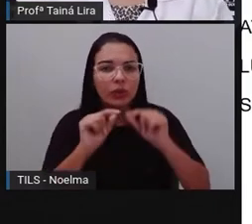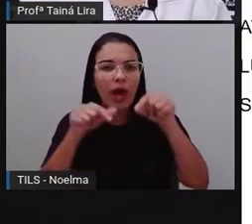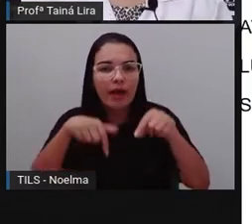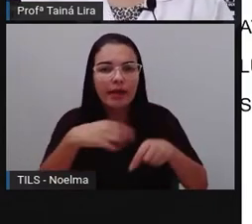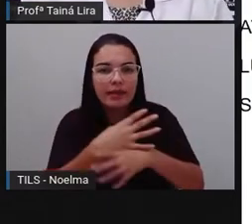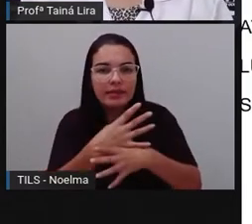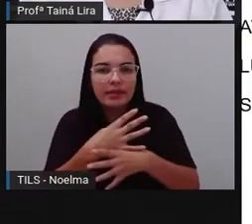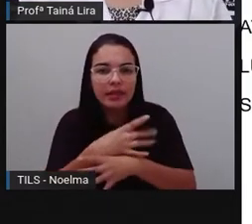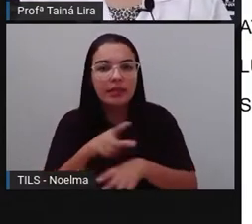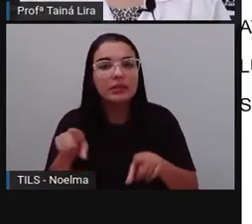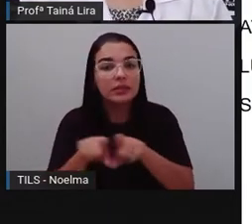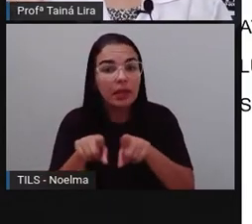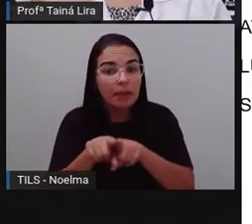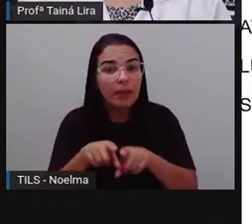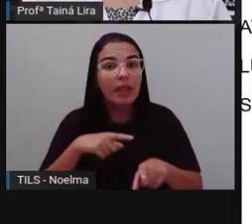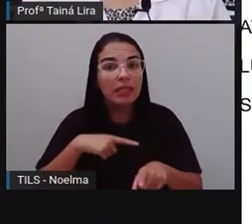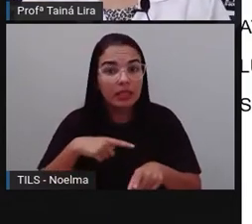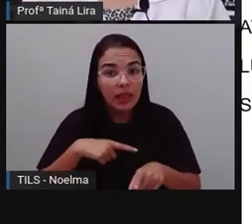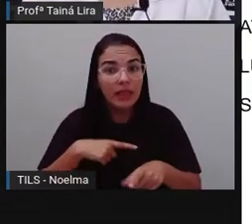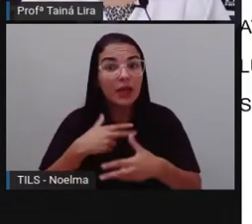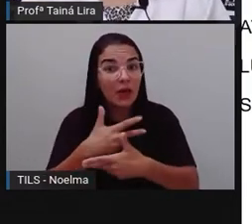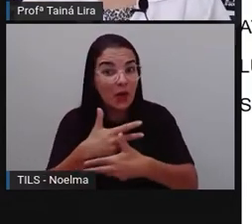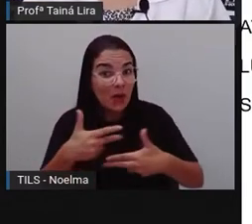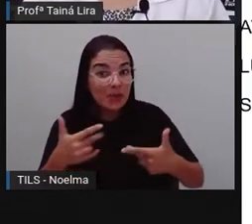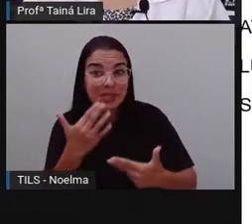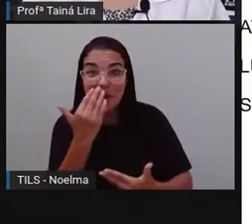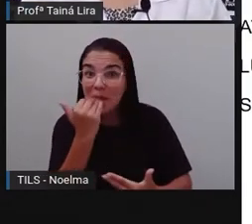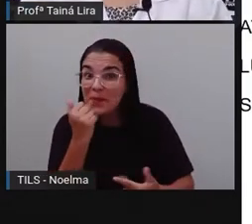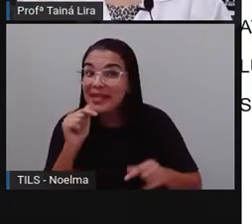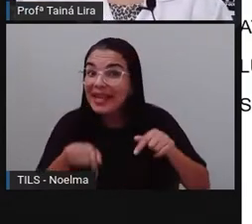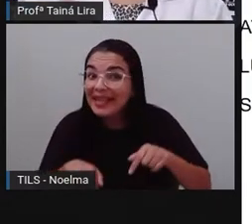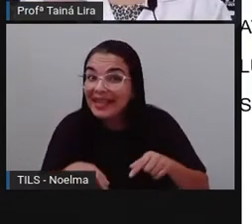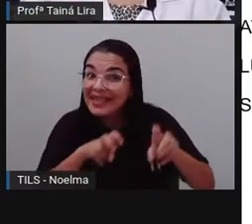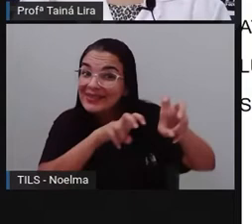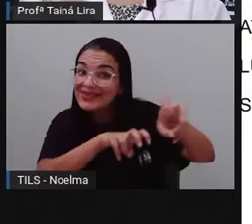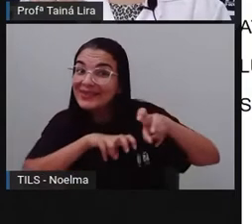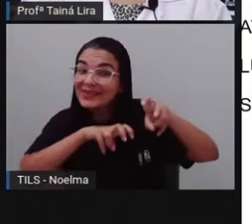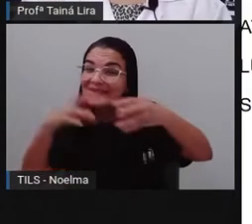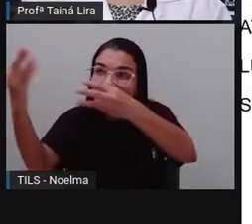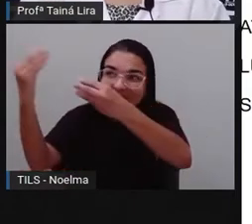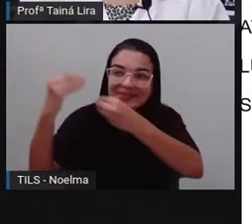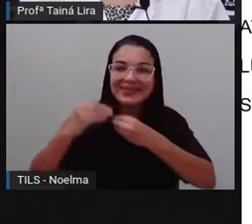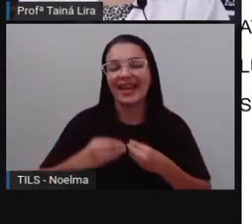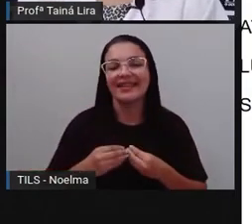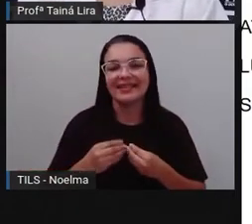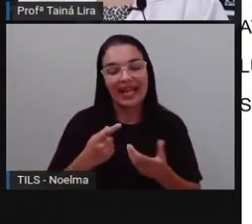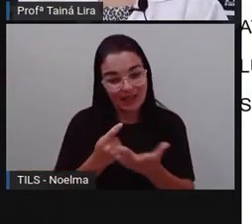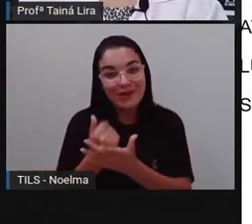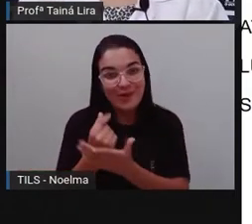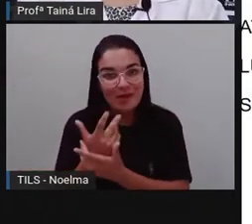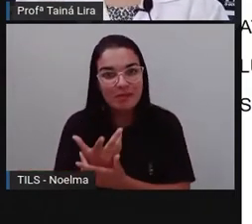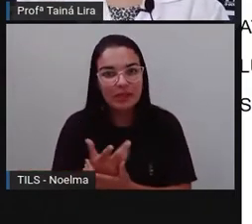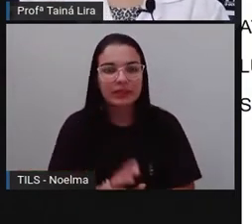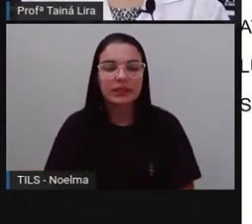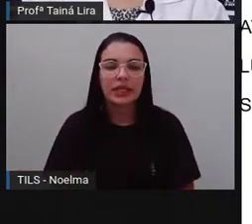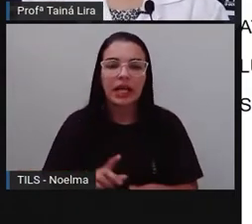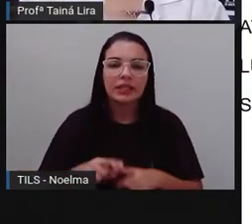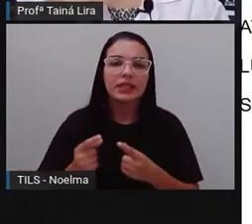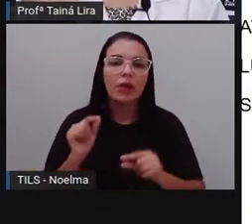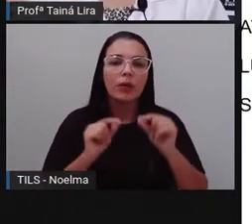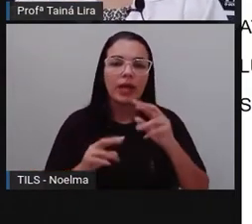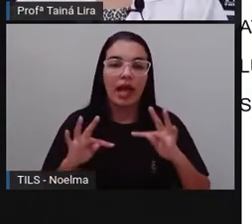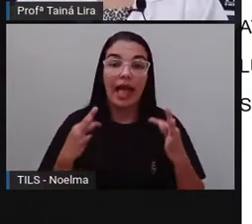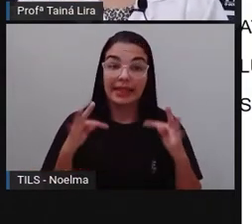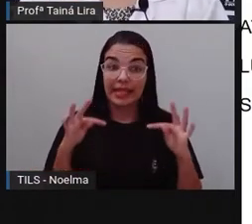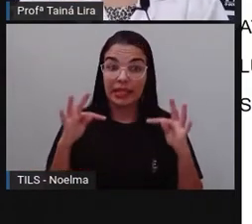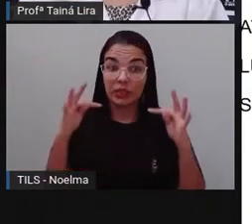consumimos os produtos que vêm do campo, não é verdade? Bom, a tecnologia, né? Ela está